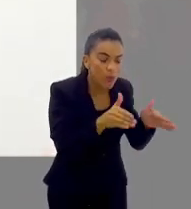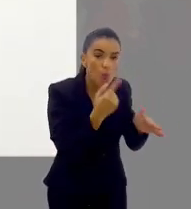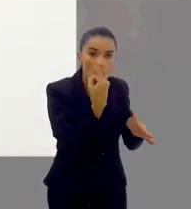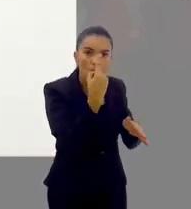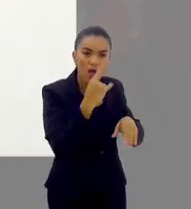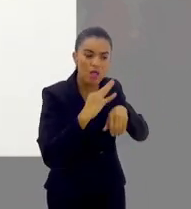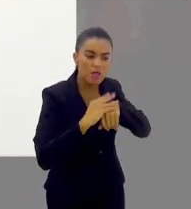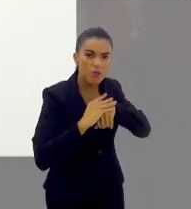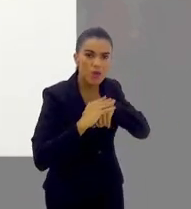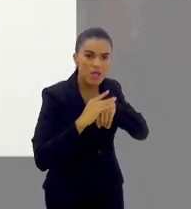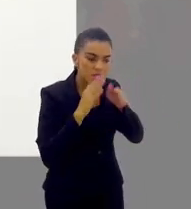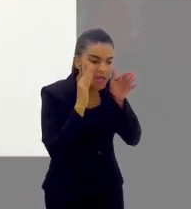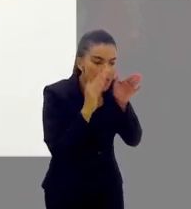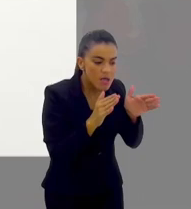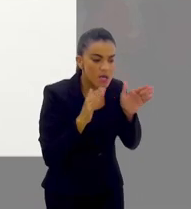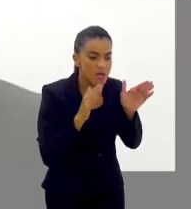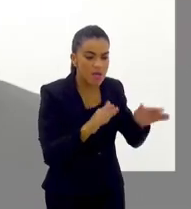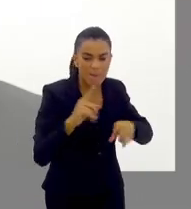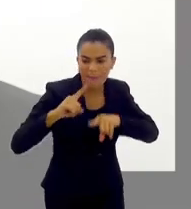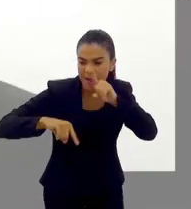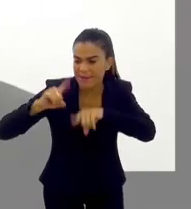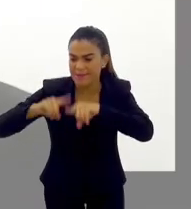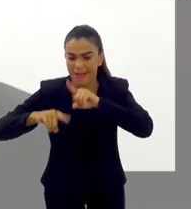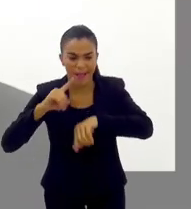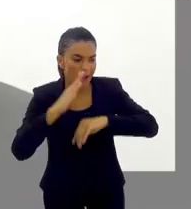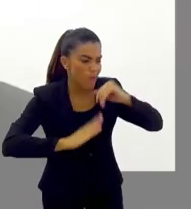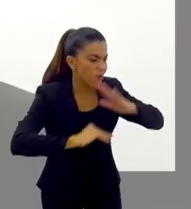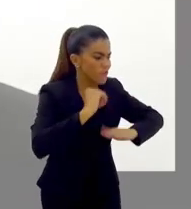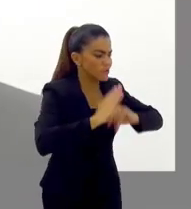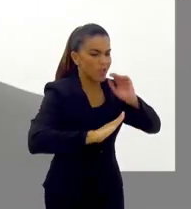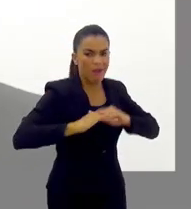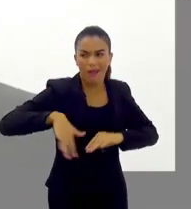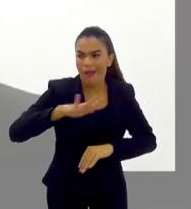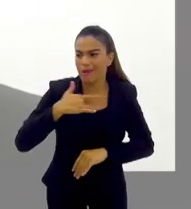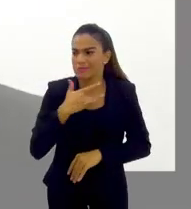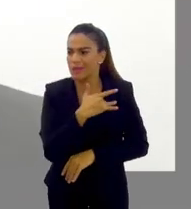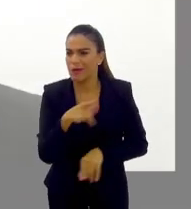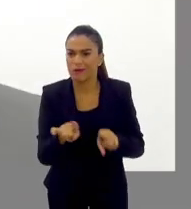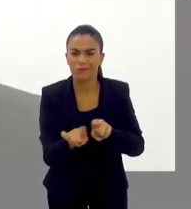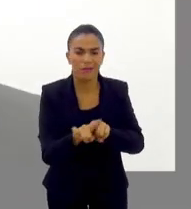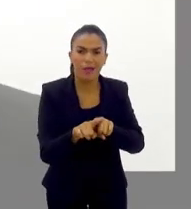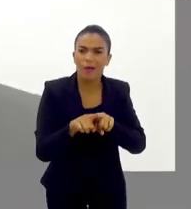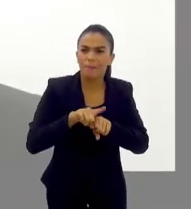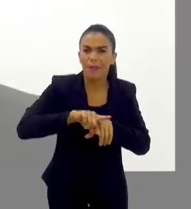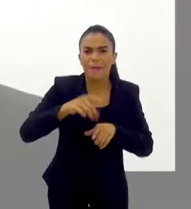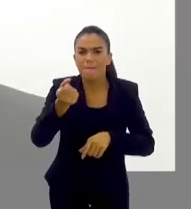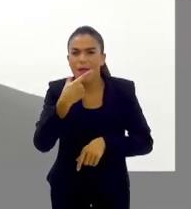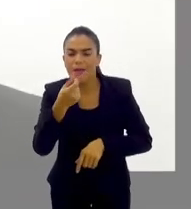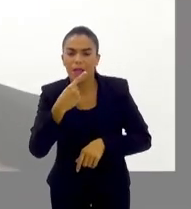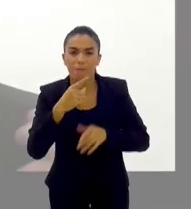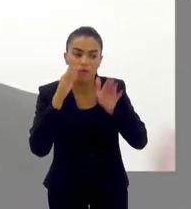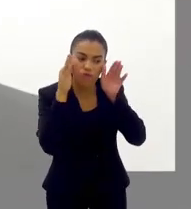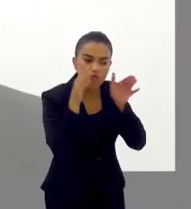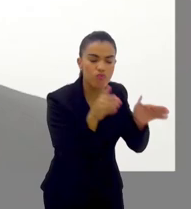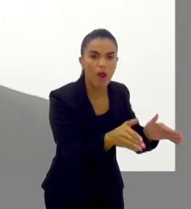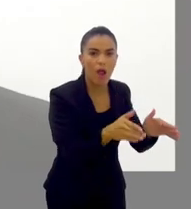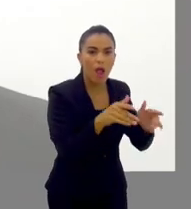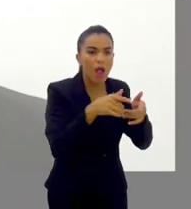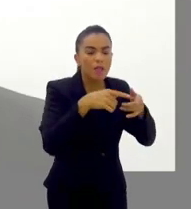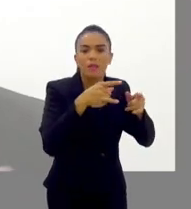focando os meus recursos, tanto de profissionais da área de saúde, quanto de medicamentos,